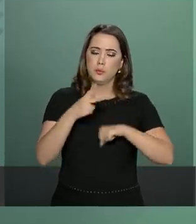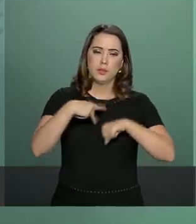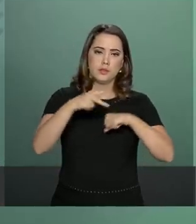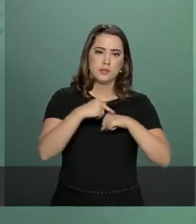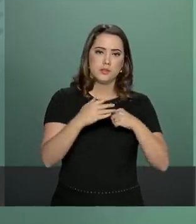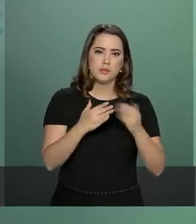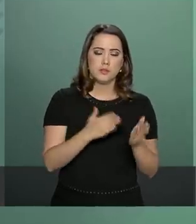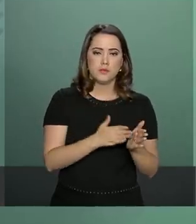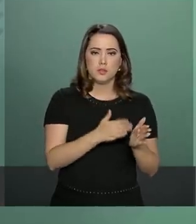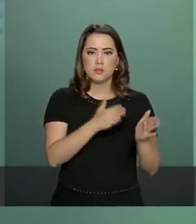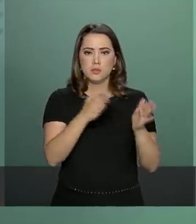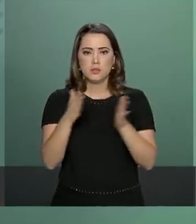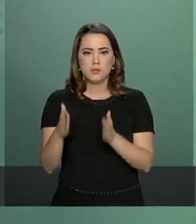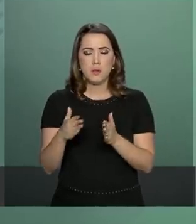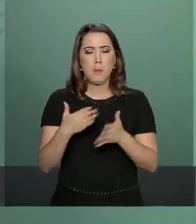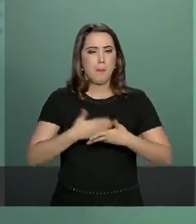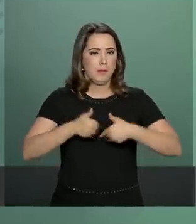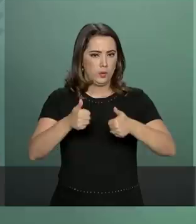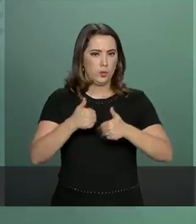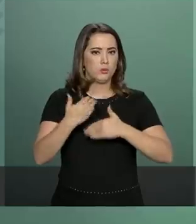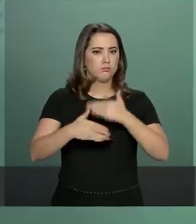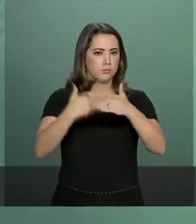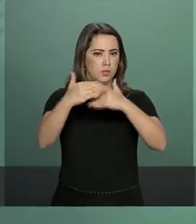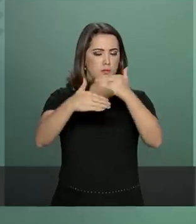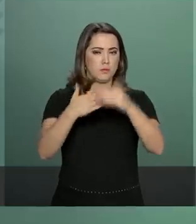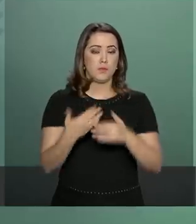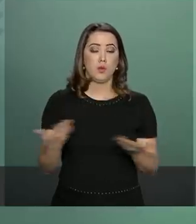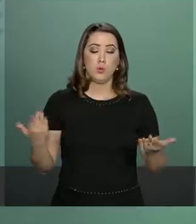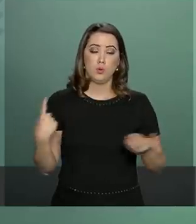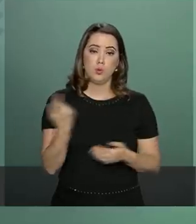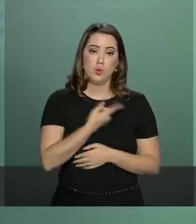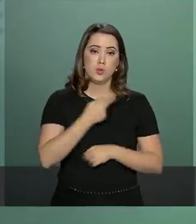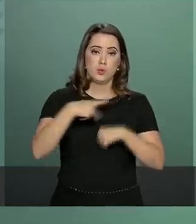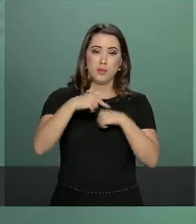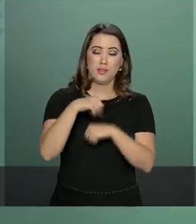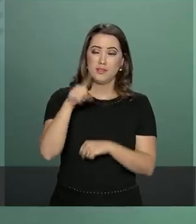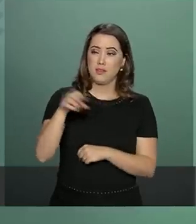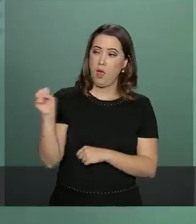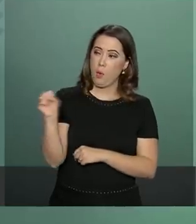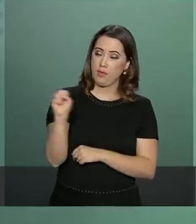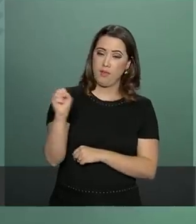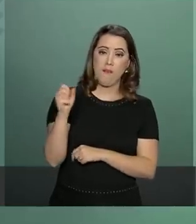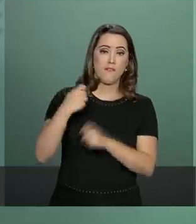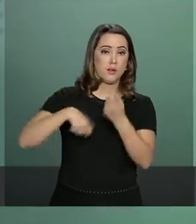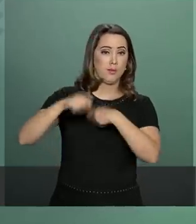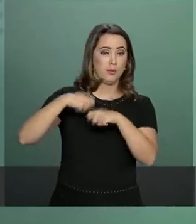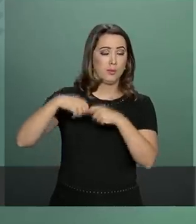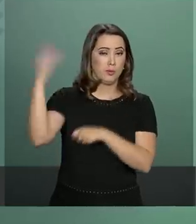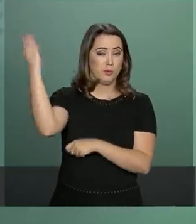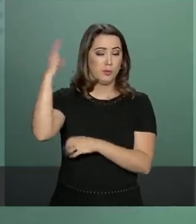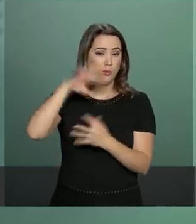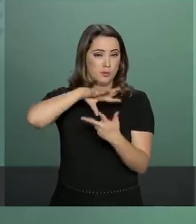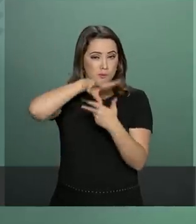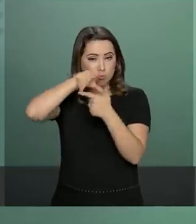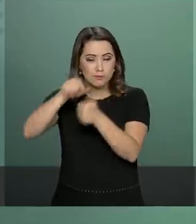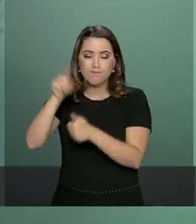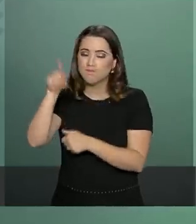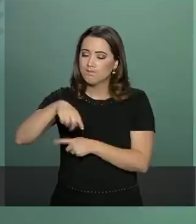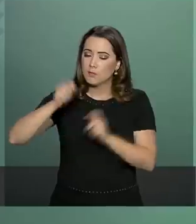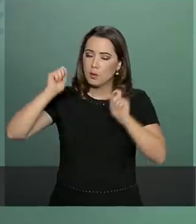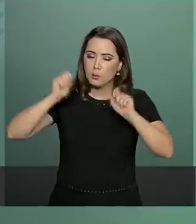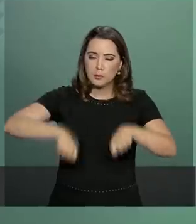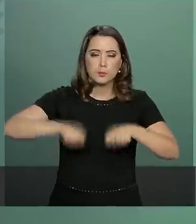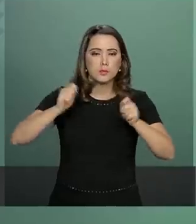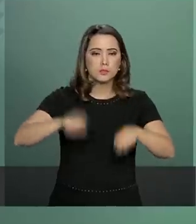toca ao nível de desenvolvimento nosso país é a oitava economia do mundo é um país capacitado sobre os